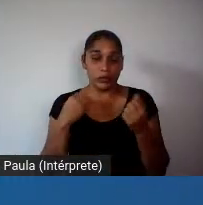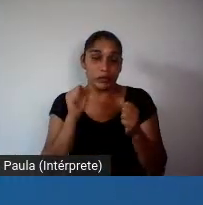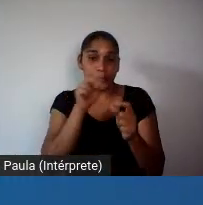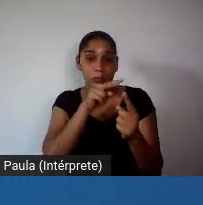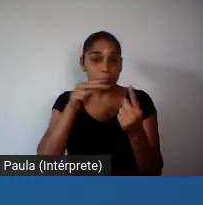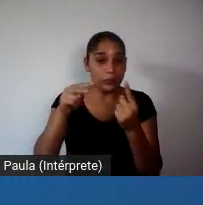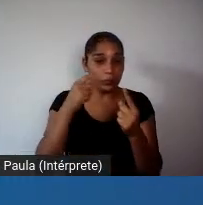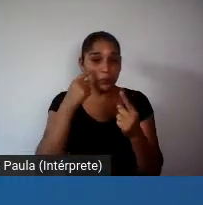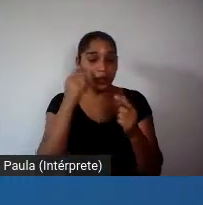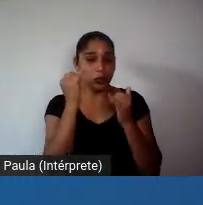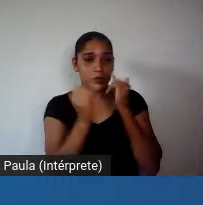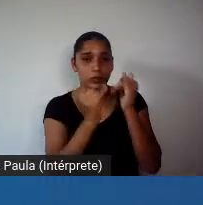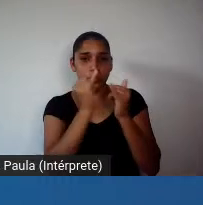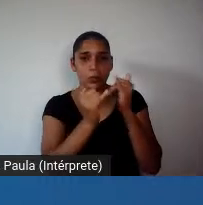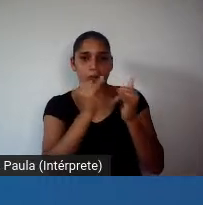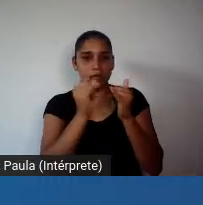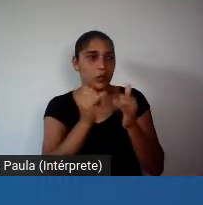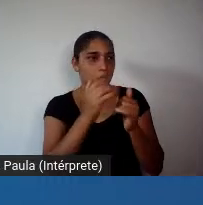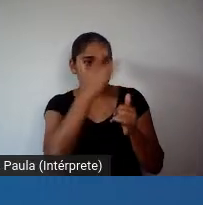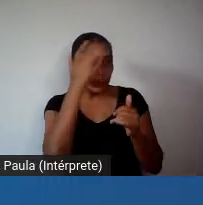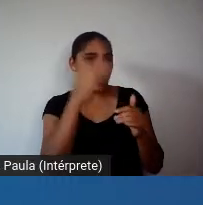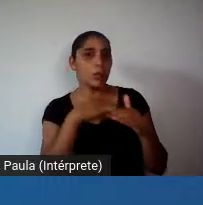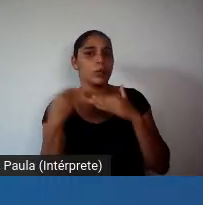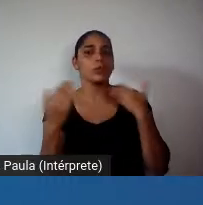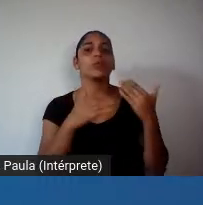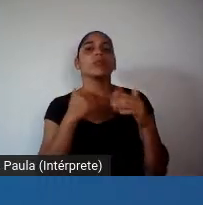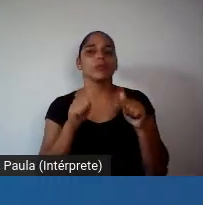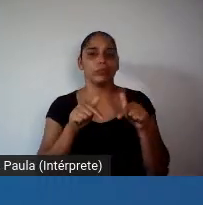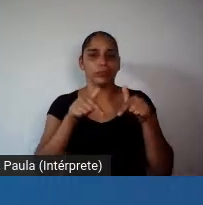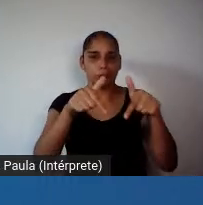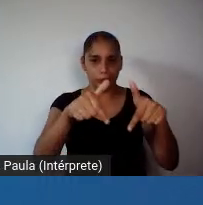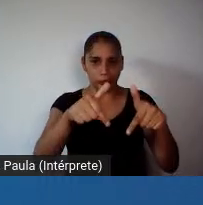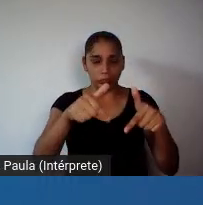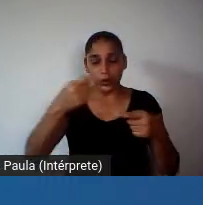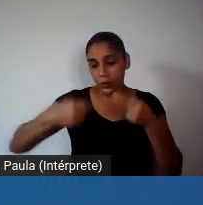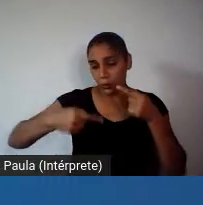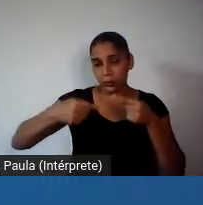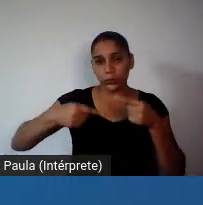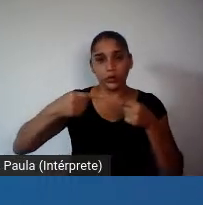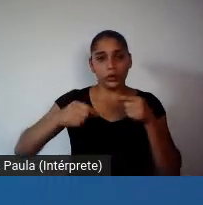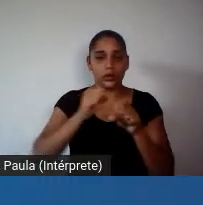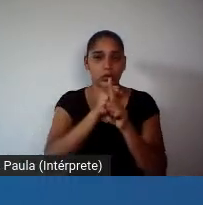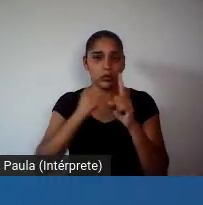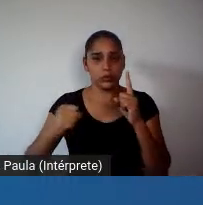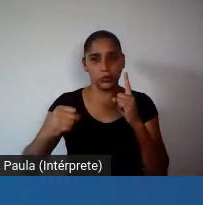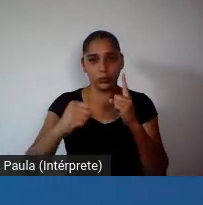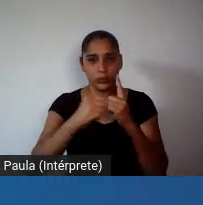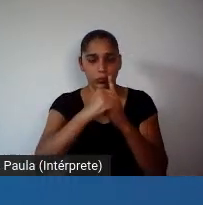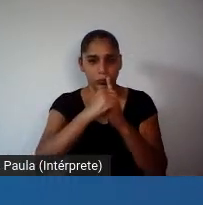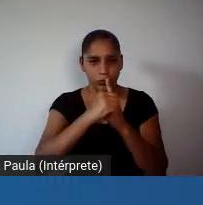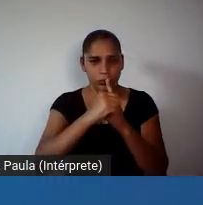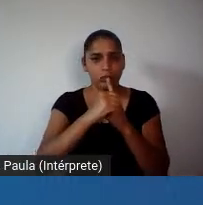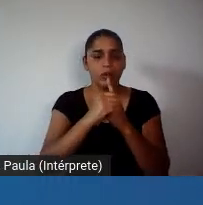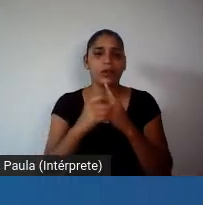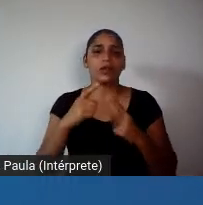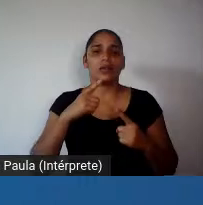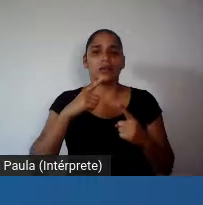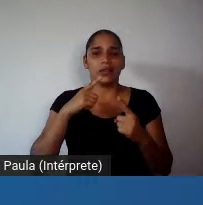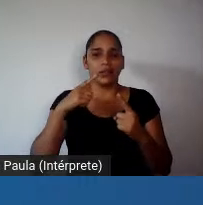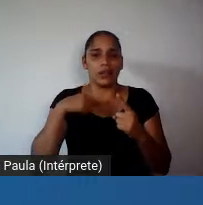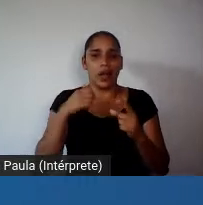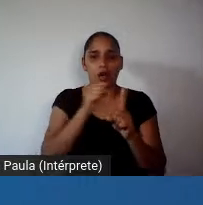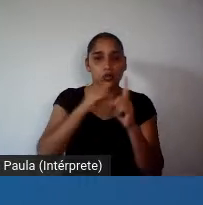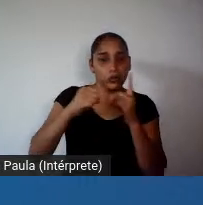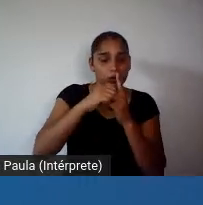em termos de ocorrência, mortes e seus efeitos, né, as políticas sociais, a mesma coisa, né, houve muita pressão da sociedade, se